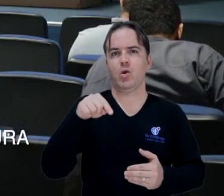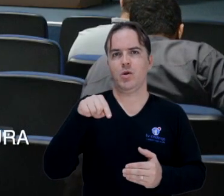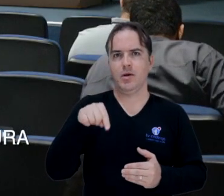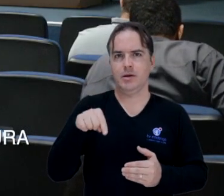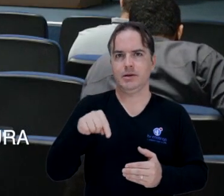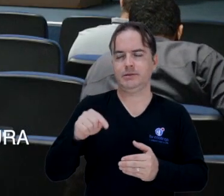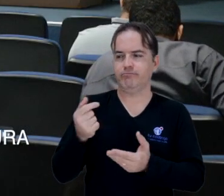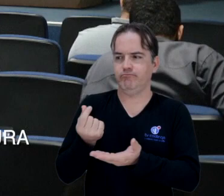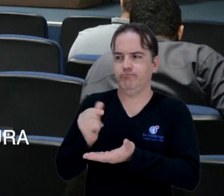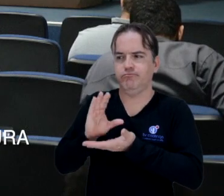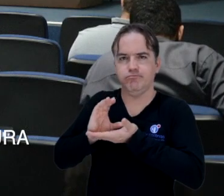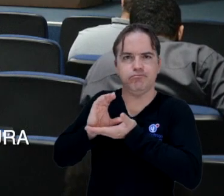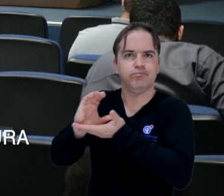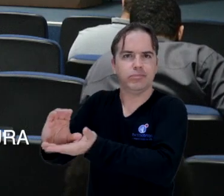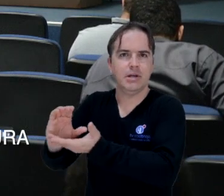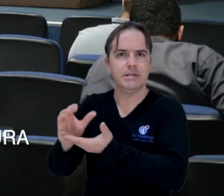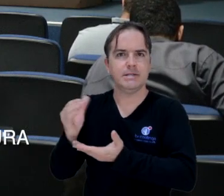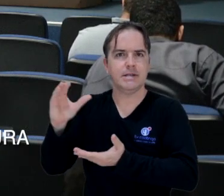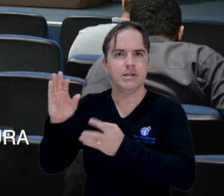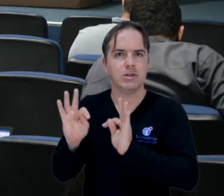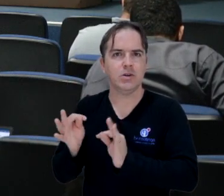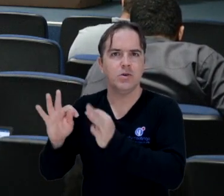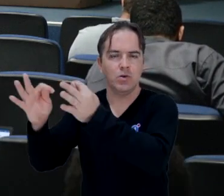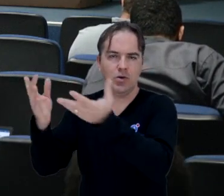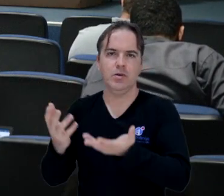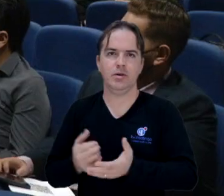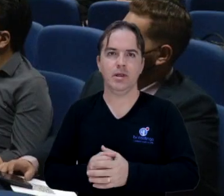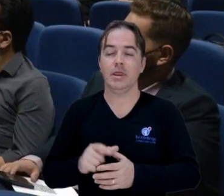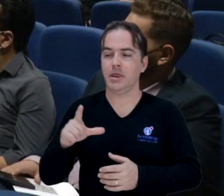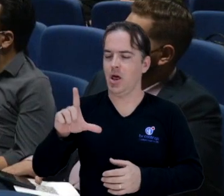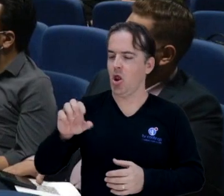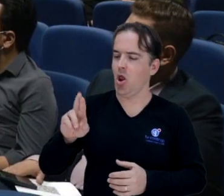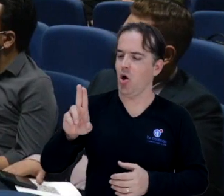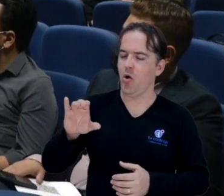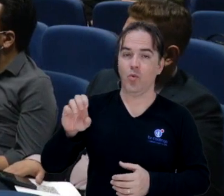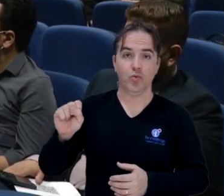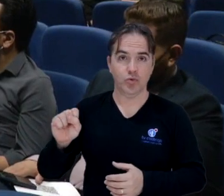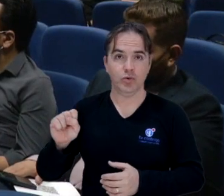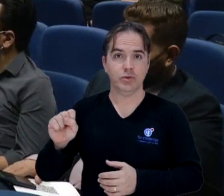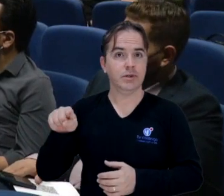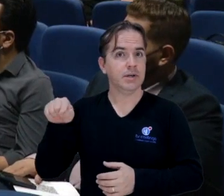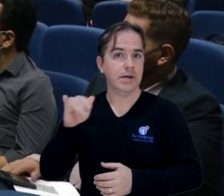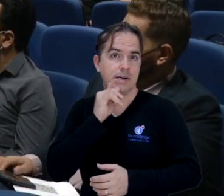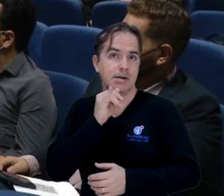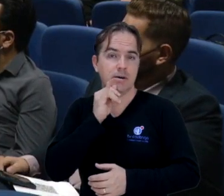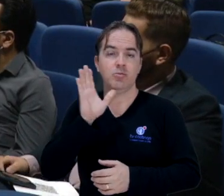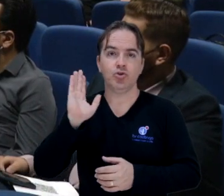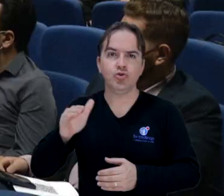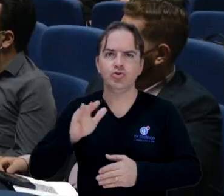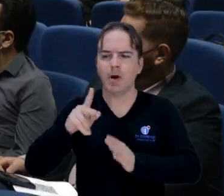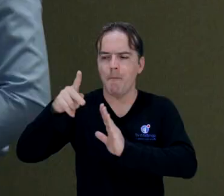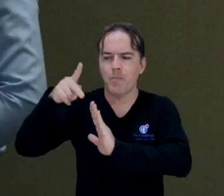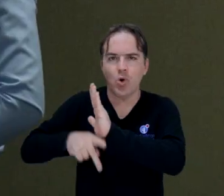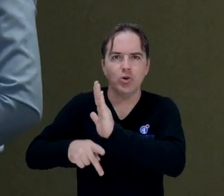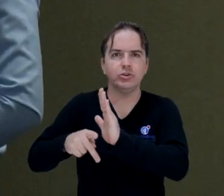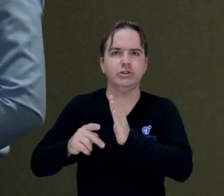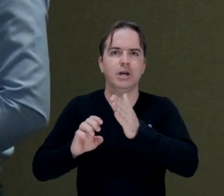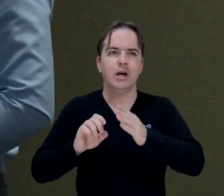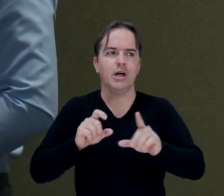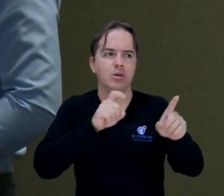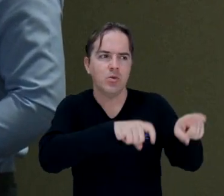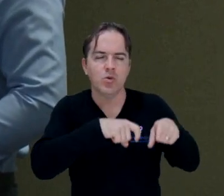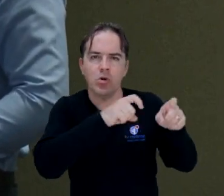programas científicos e tecnológicos, como o Locus da Inovação, que no ano passado apoiou diferentes projetos em